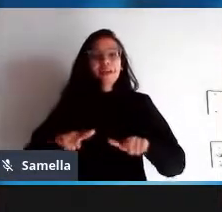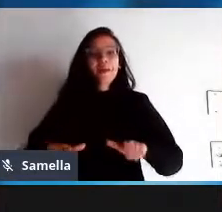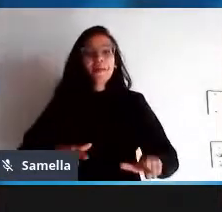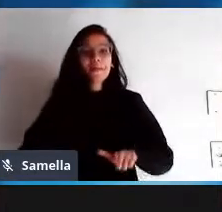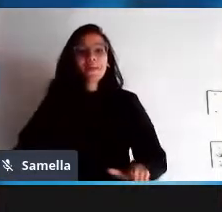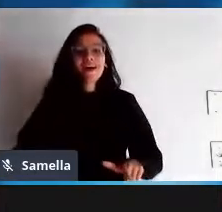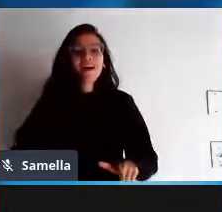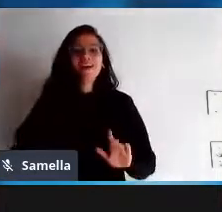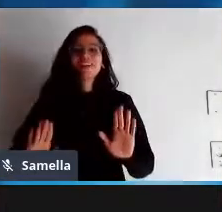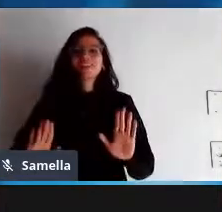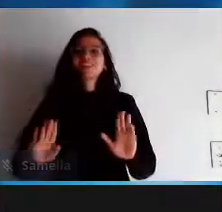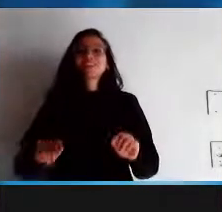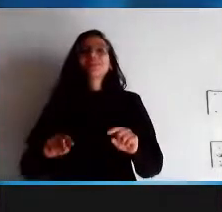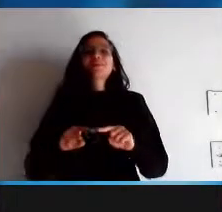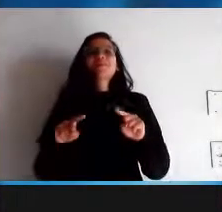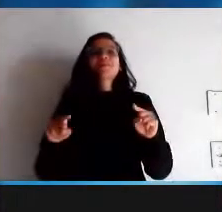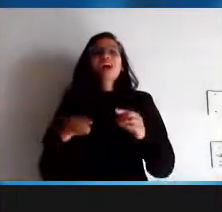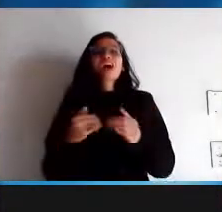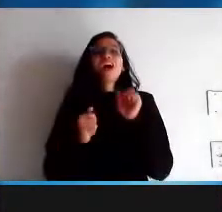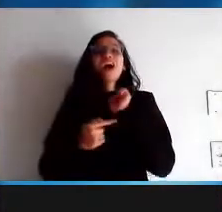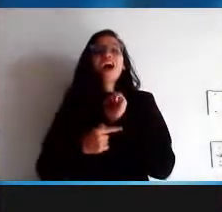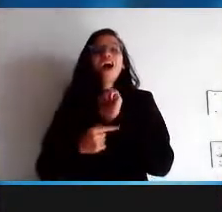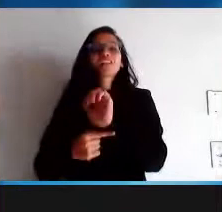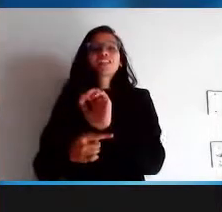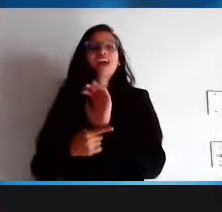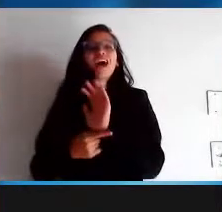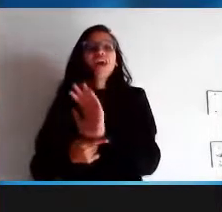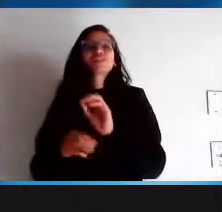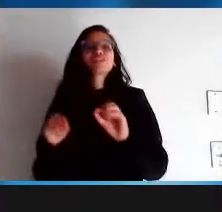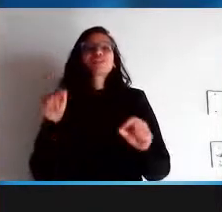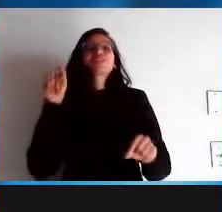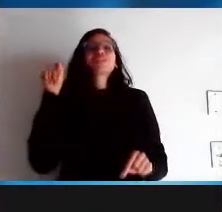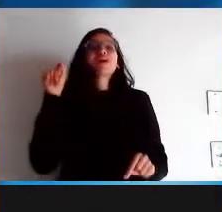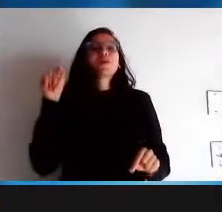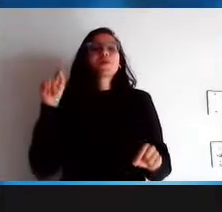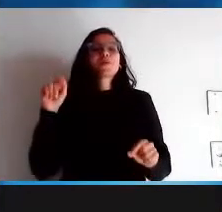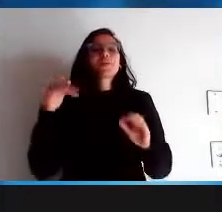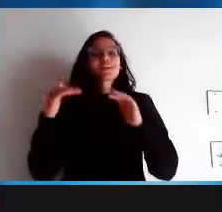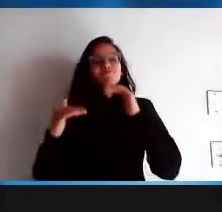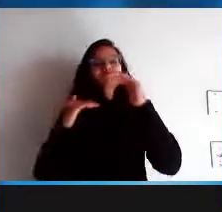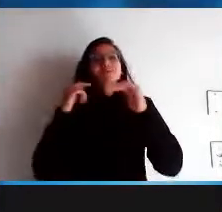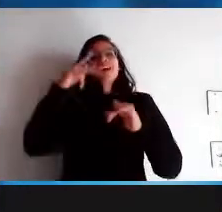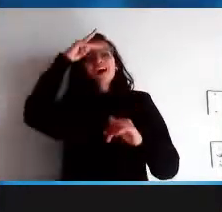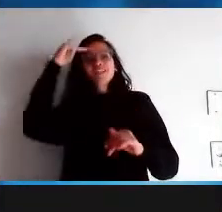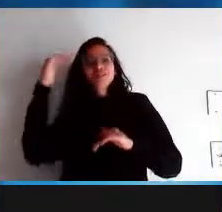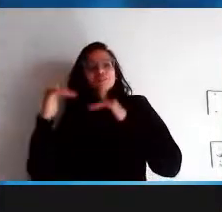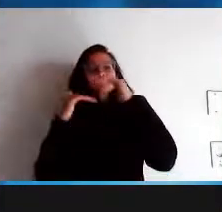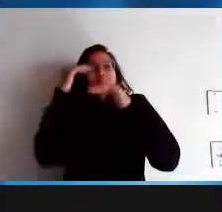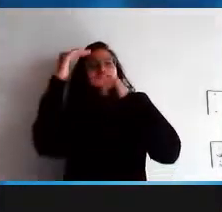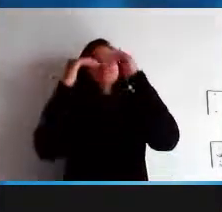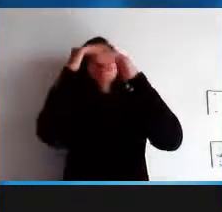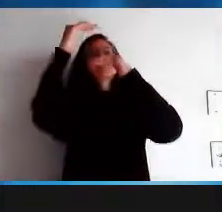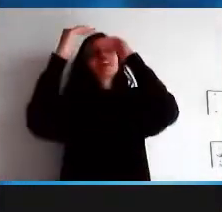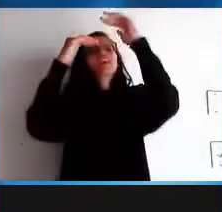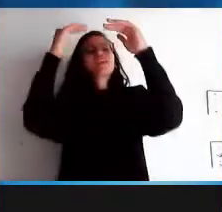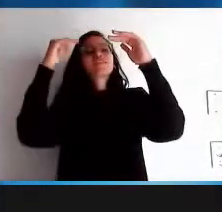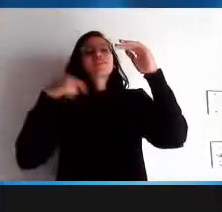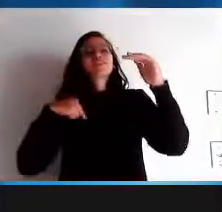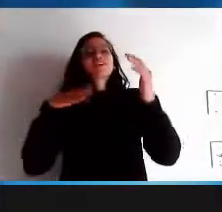o software livre permite que as pessoas aprendam se desenvolvam tenham acesso à computação